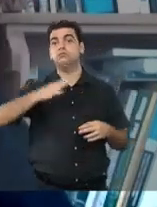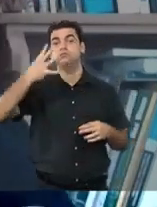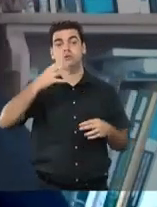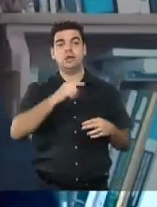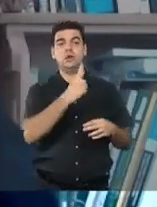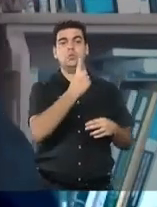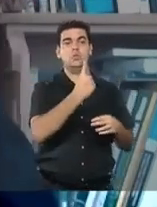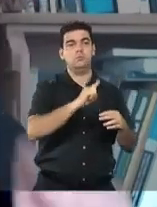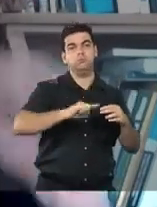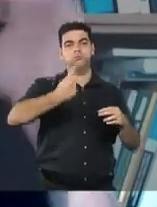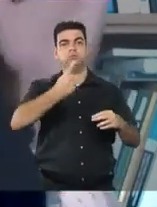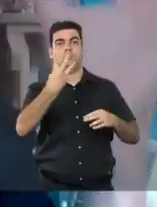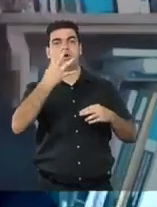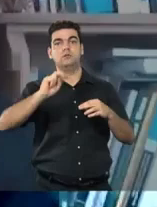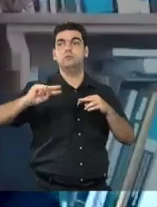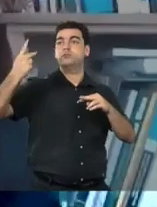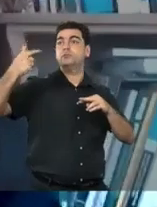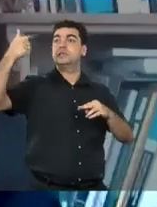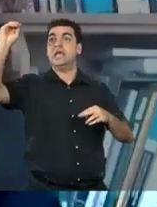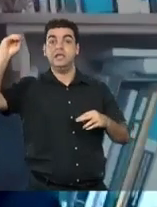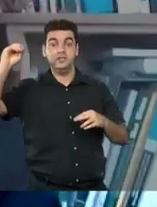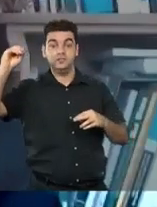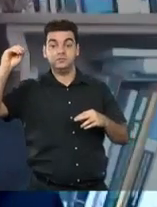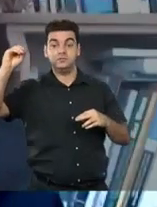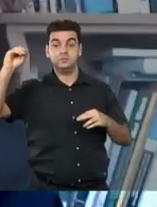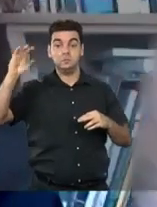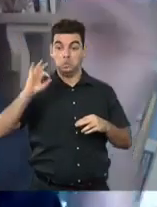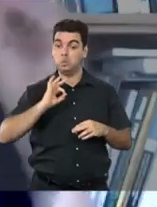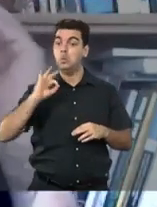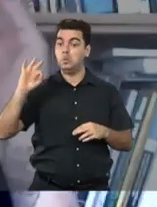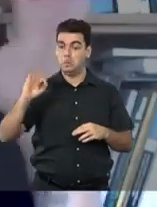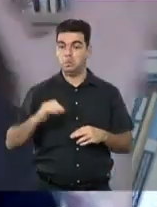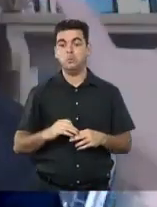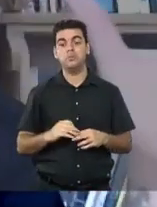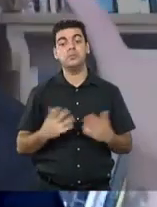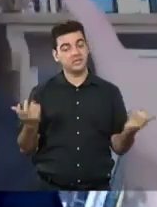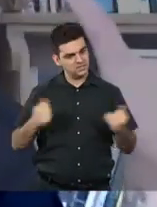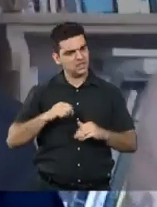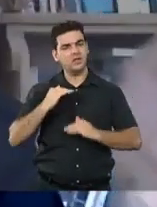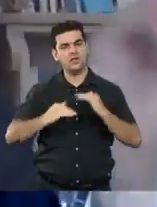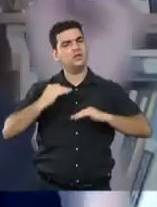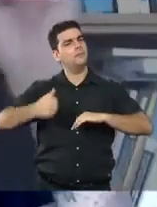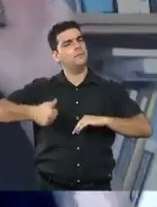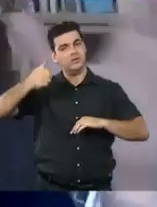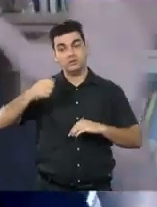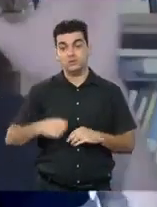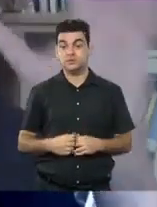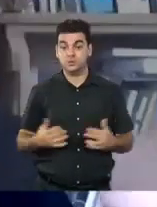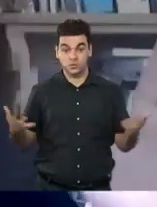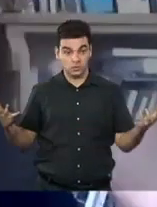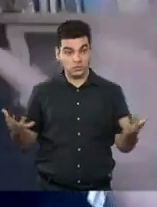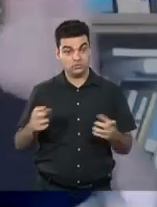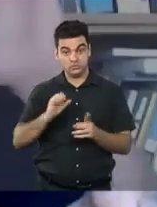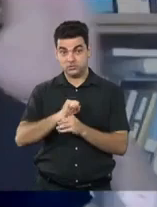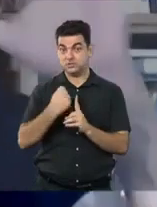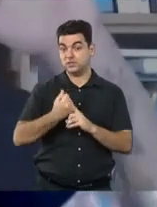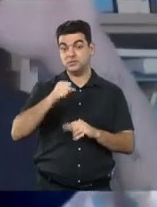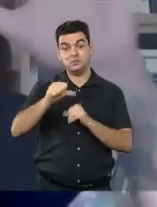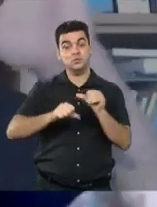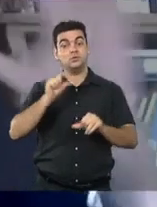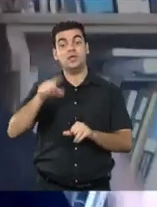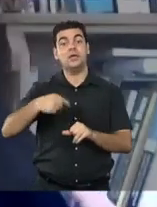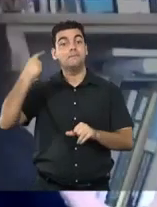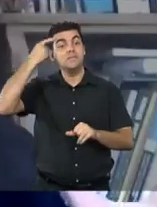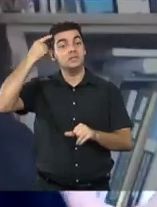10, então isso mostra um avanço de consciência na sociedade, e é isso que eu falo sempre, o que muda a sociedade são